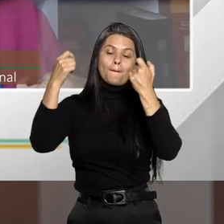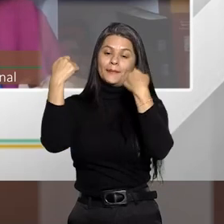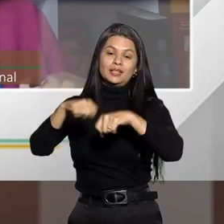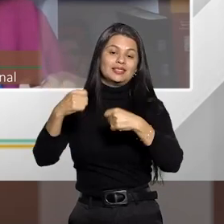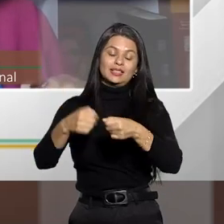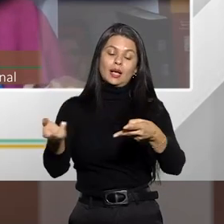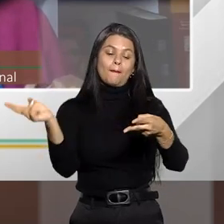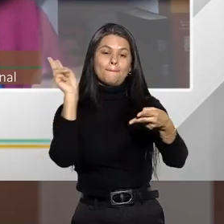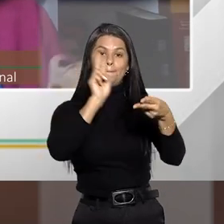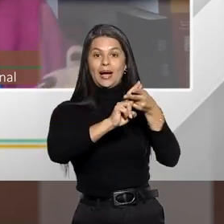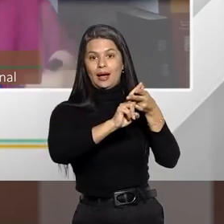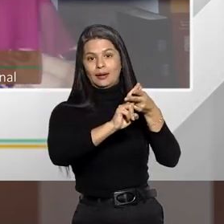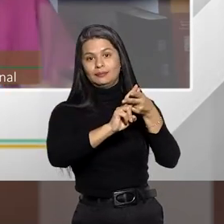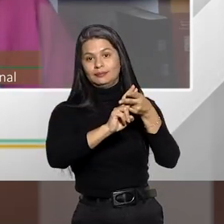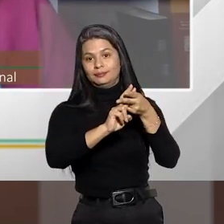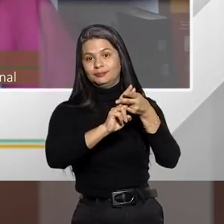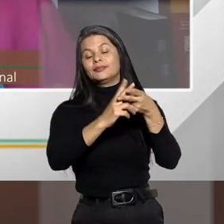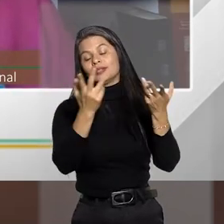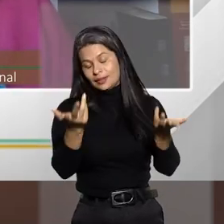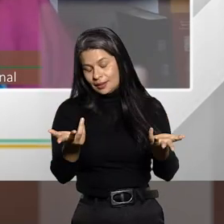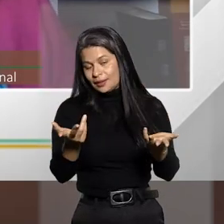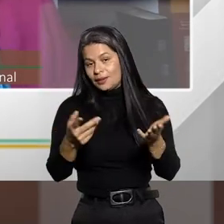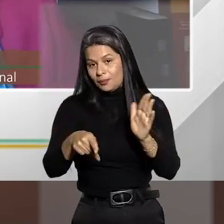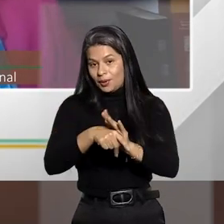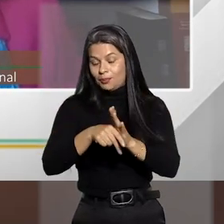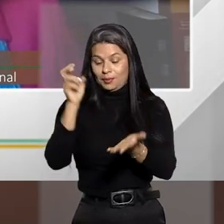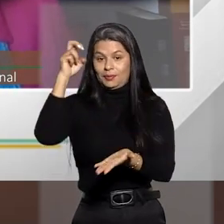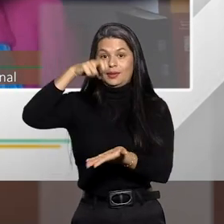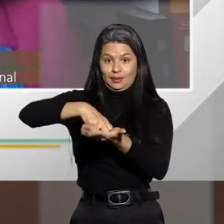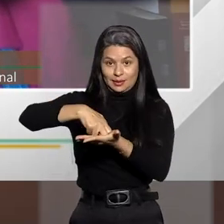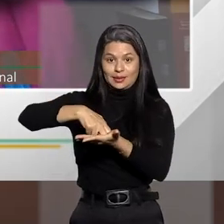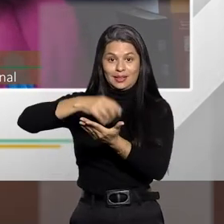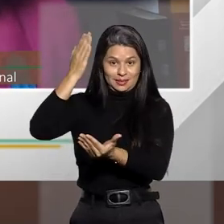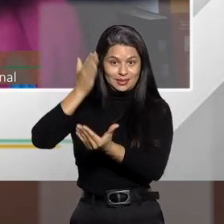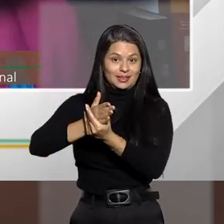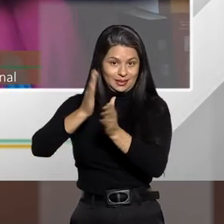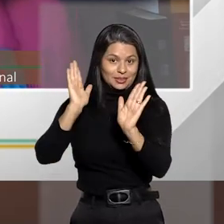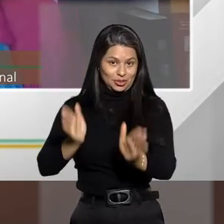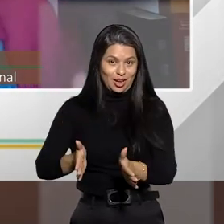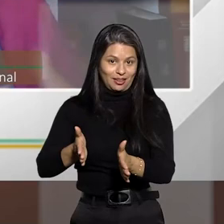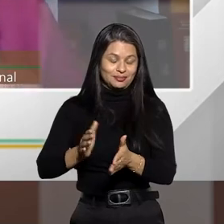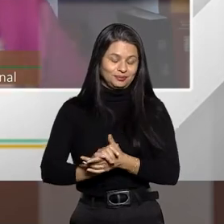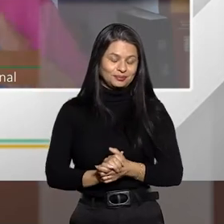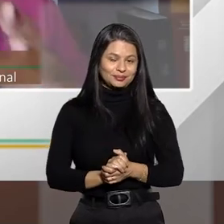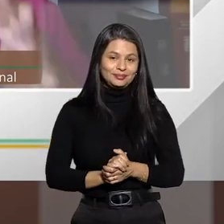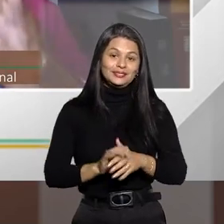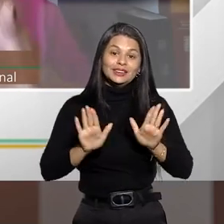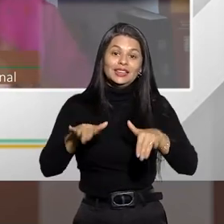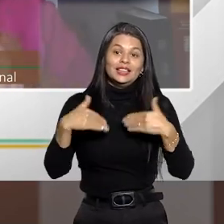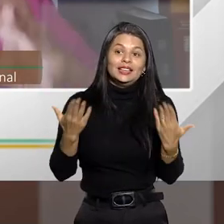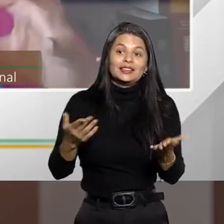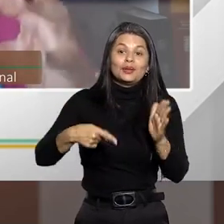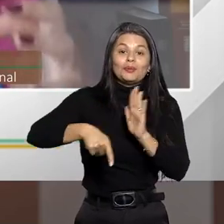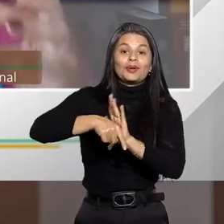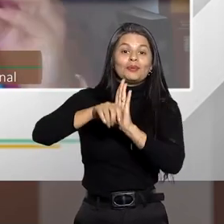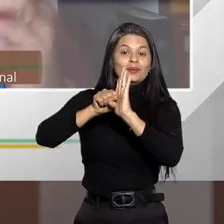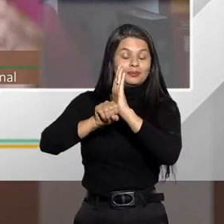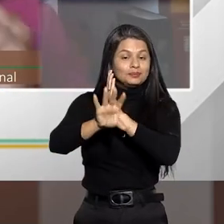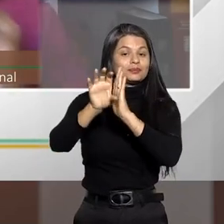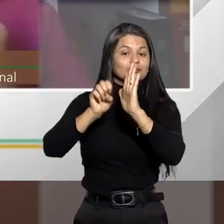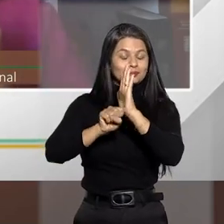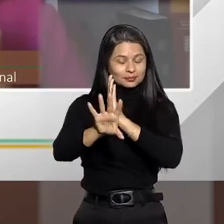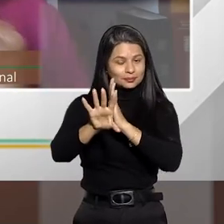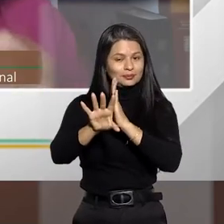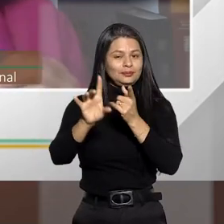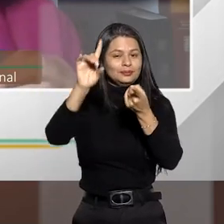a pena privativa de liberdade, que foi definida na sentença que já o condenou. Então, esse é o benefício da suspensão